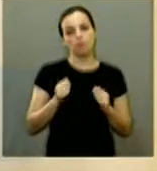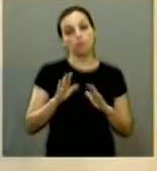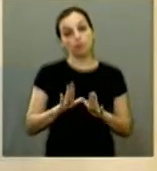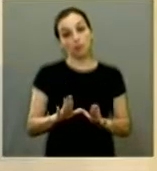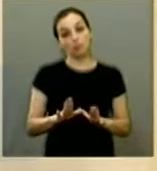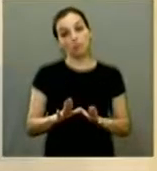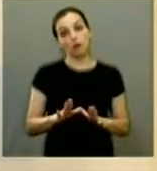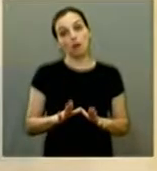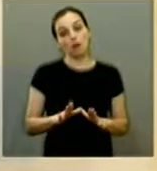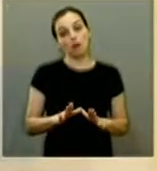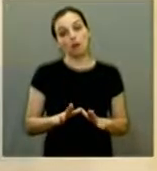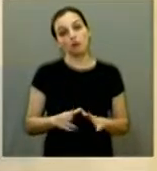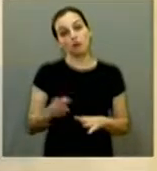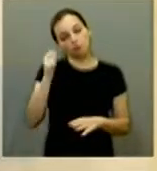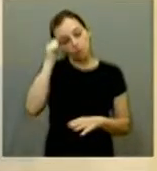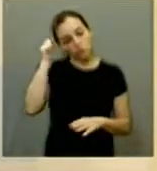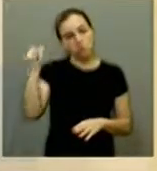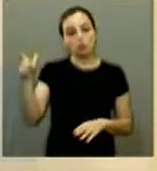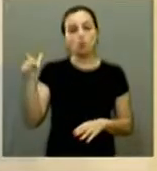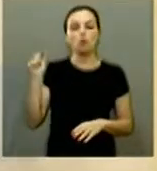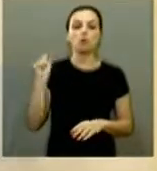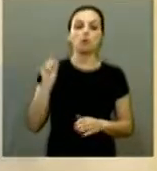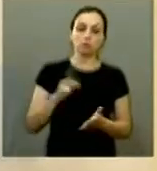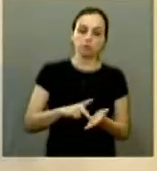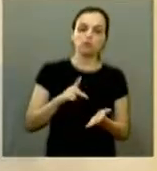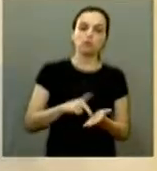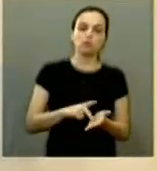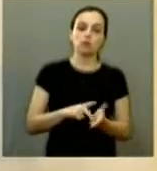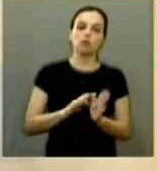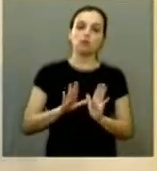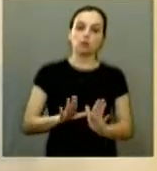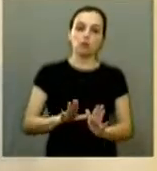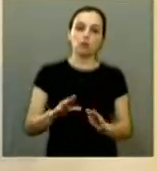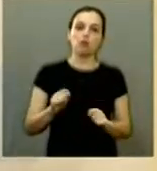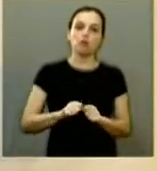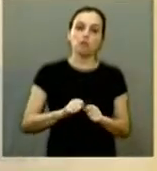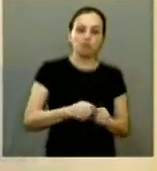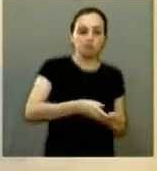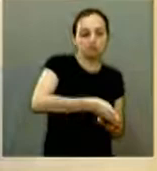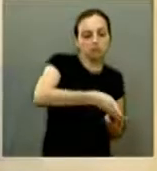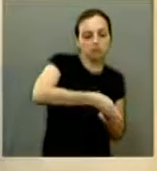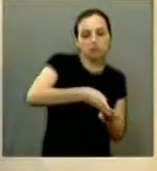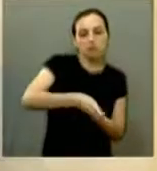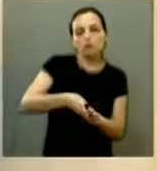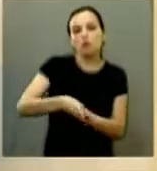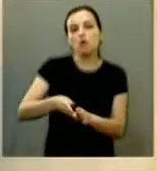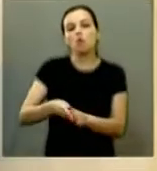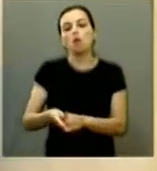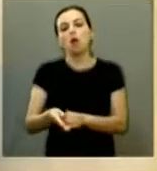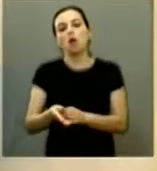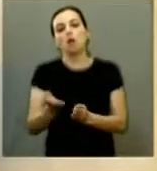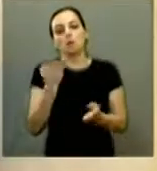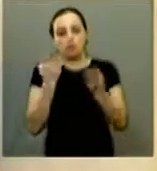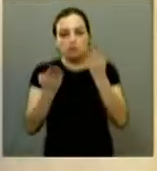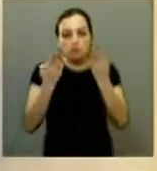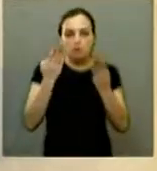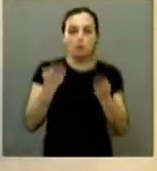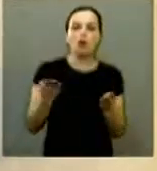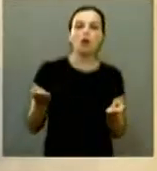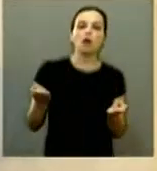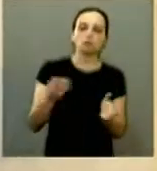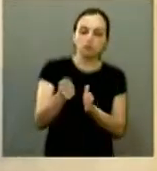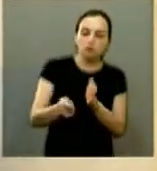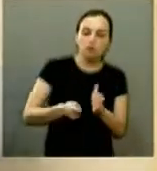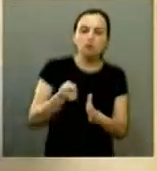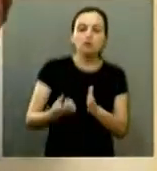estava falando é uma tradição é cultura sim mas faz o encaminhamento passa para psicólogo faz uma associação como